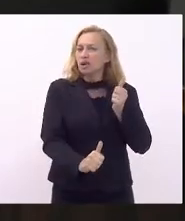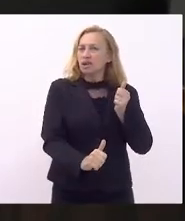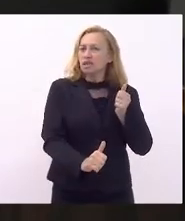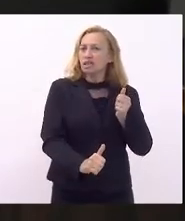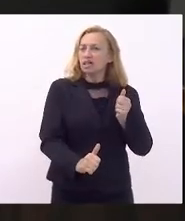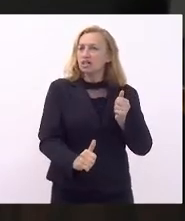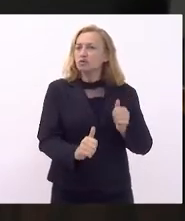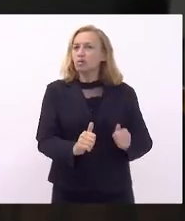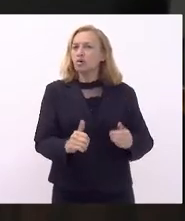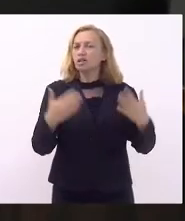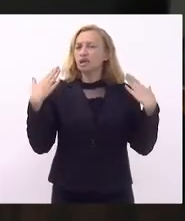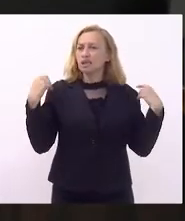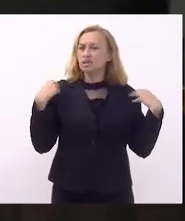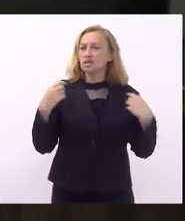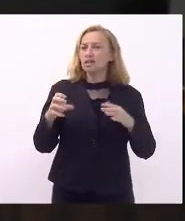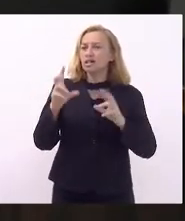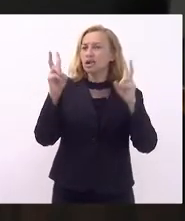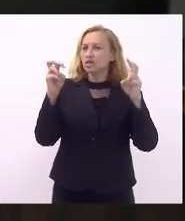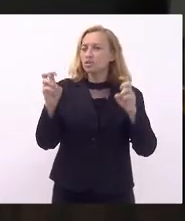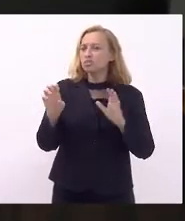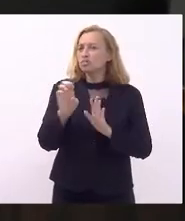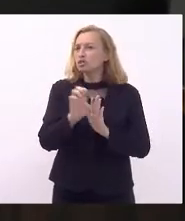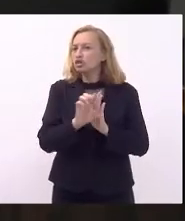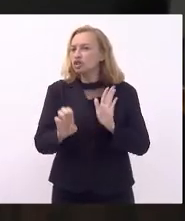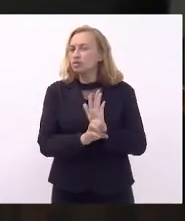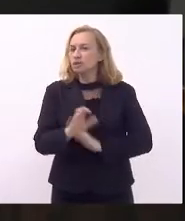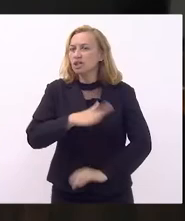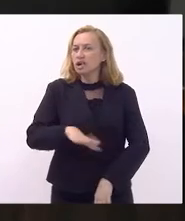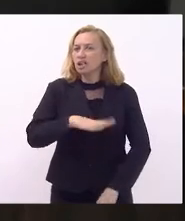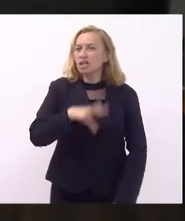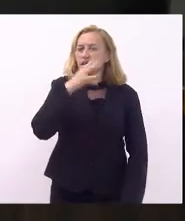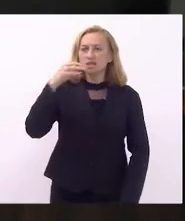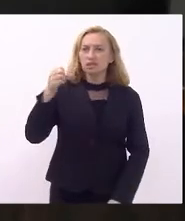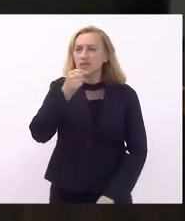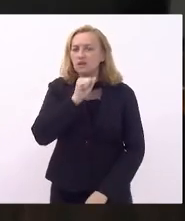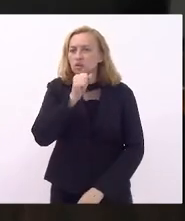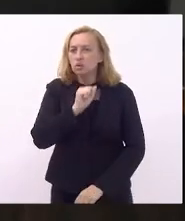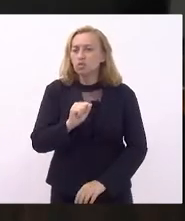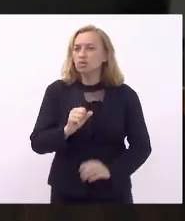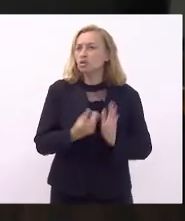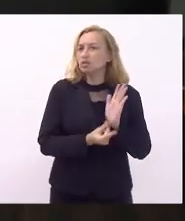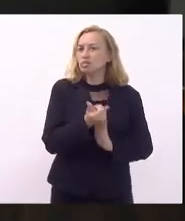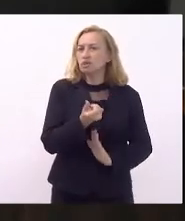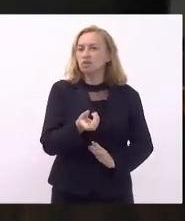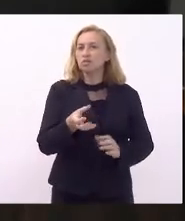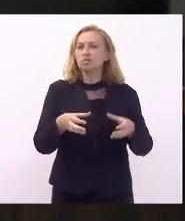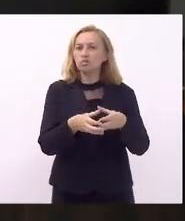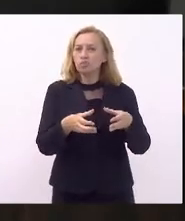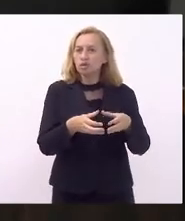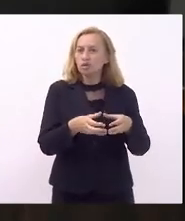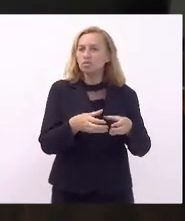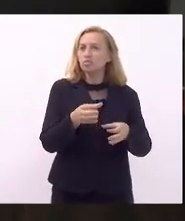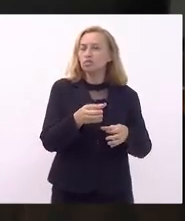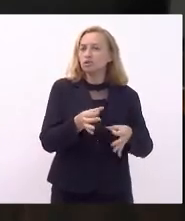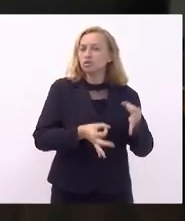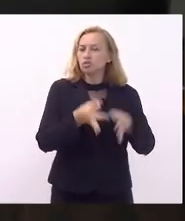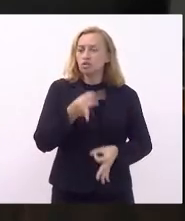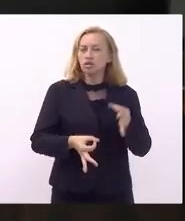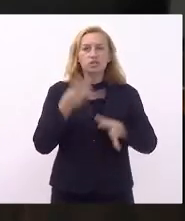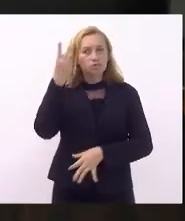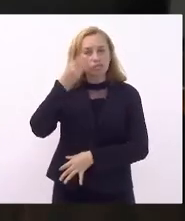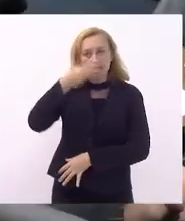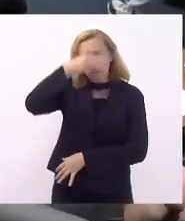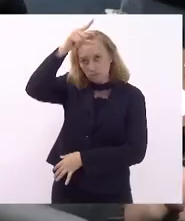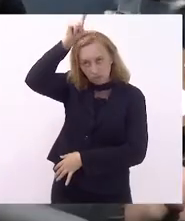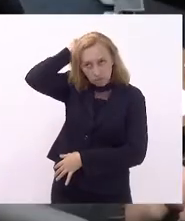esporte e lazer, assuntos da criança do adolescente, do idoso, pessoa com deficiência e de orçamento. Permite parecer pela comissão de concessão de justiça, deputado Luiz Paulo.